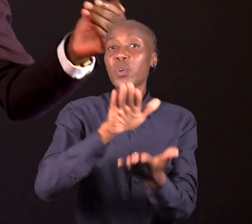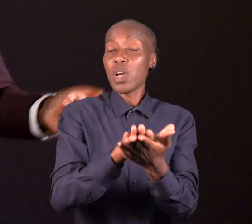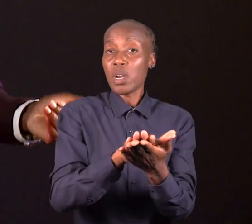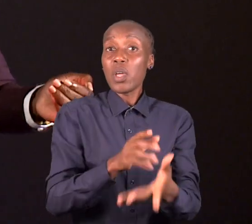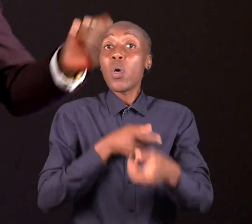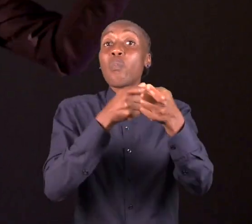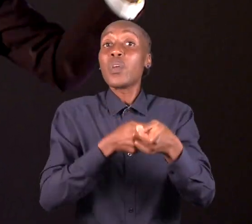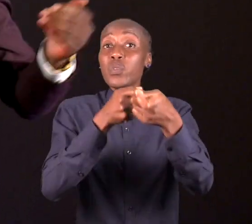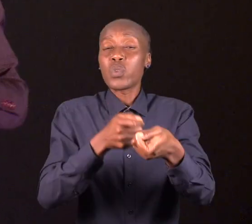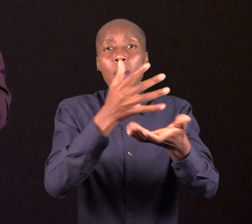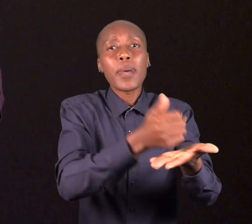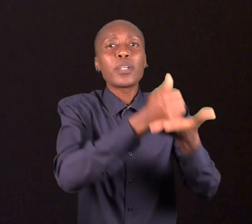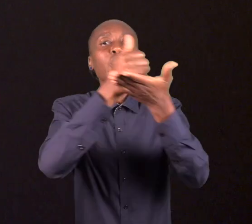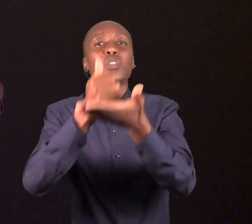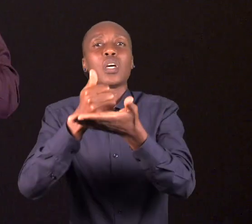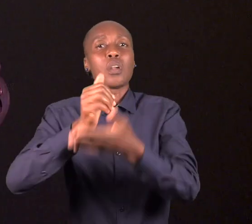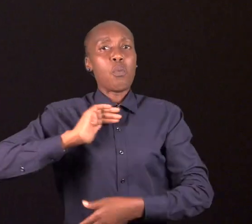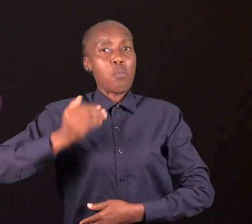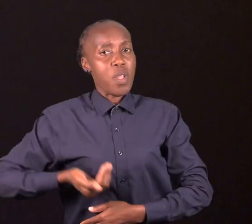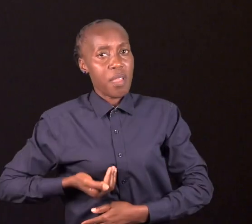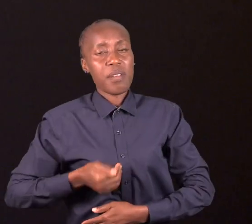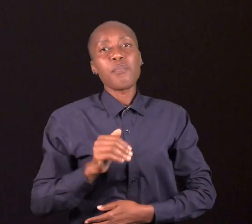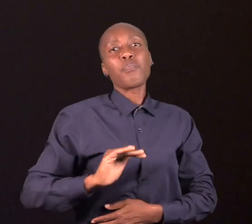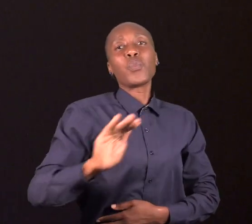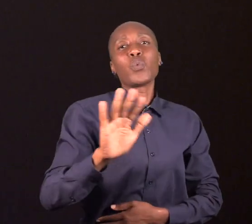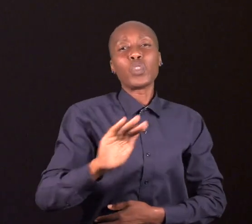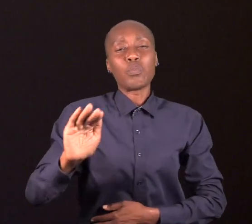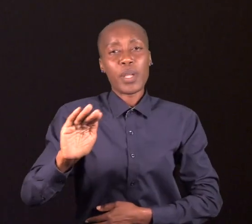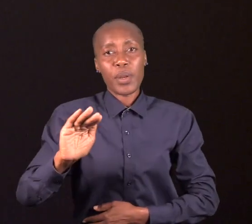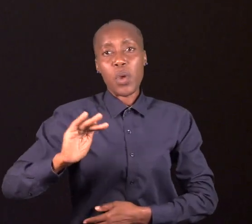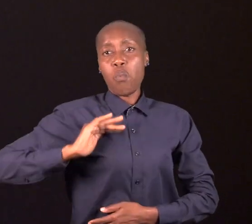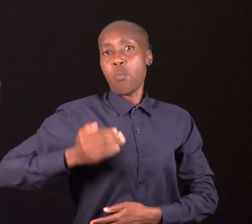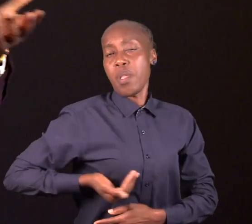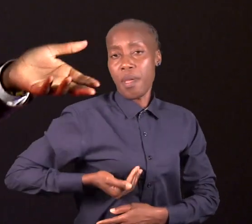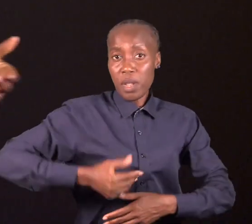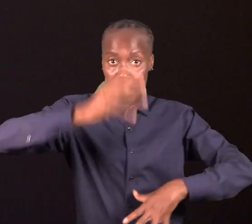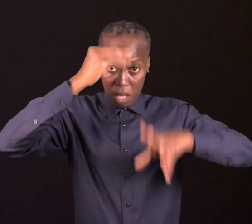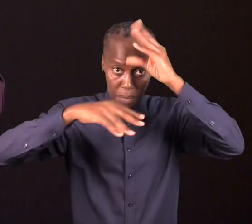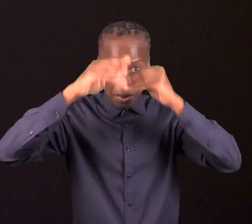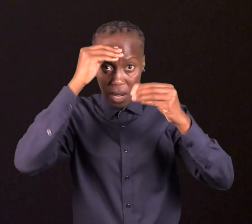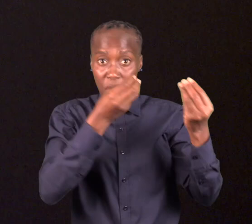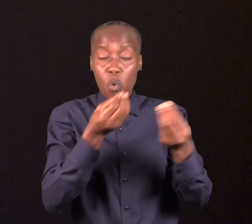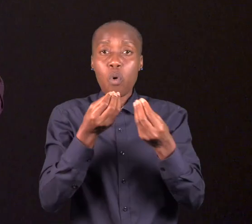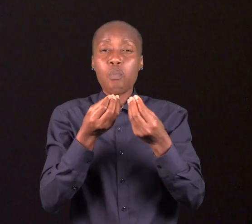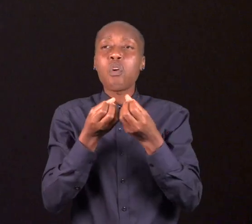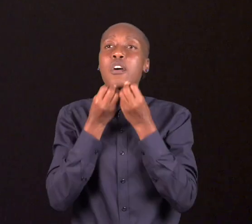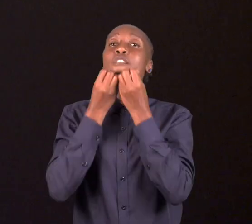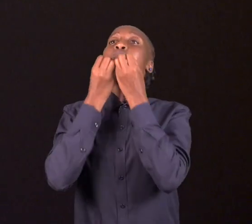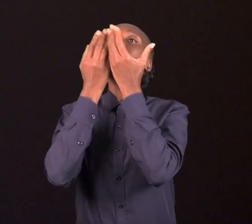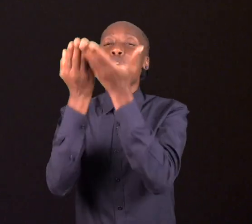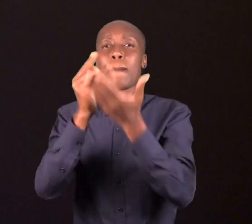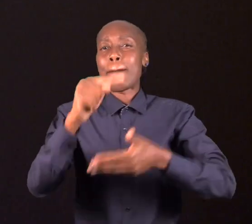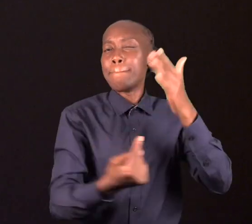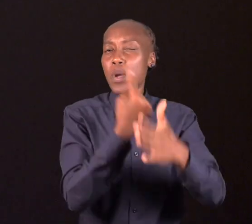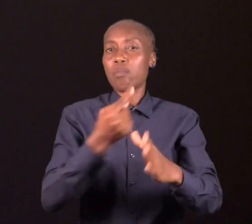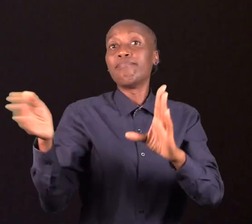reassentamento lá na província de Uniasa e alguns bairros. Então, as mulheres aprendem os mecanismos de